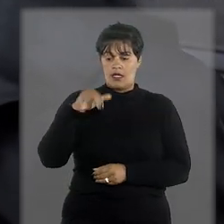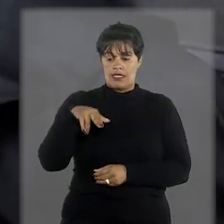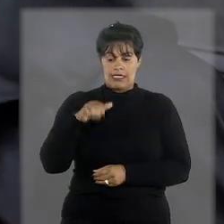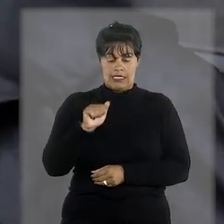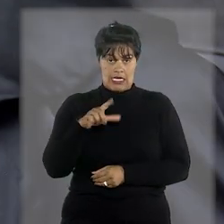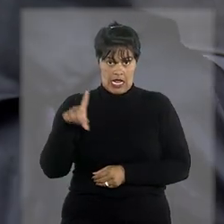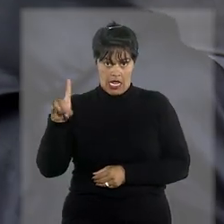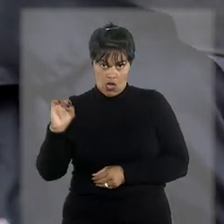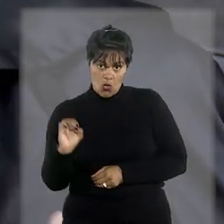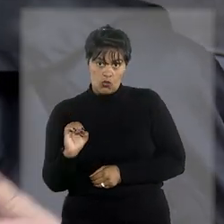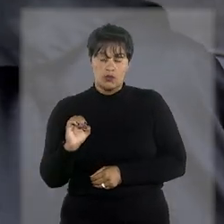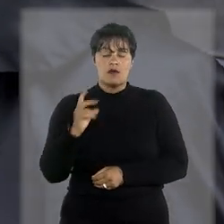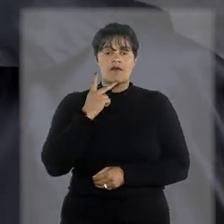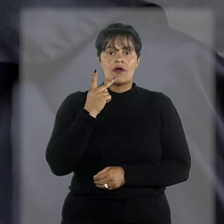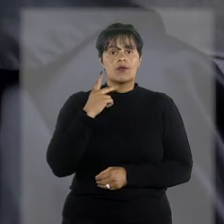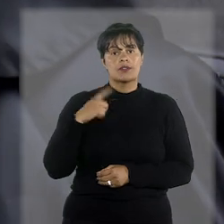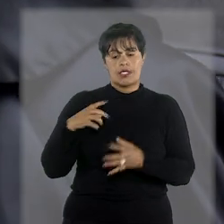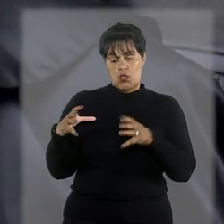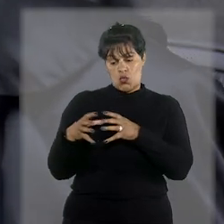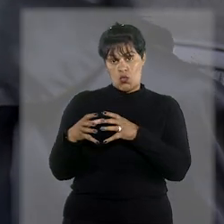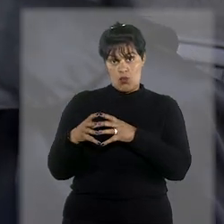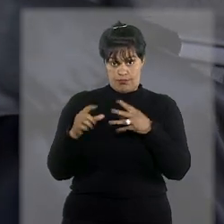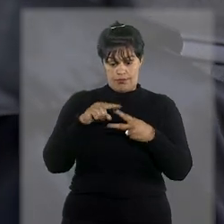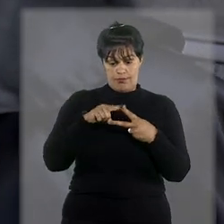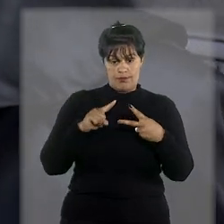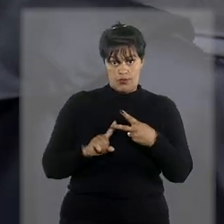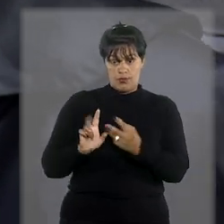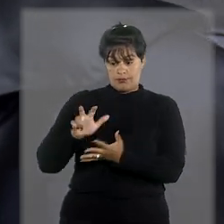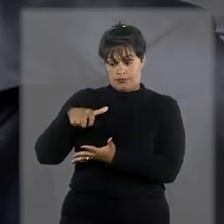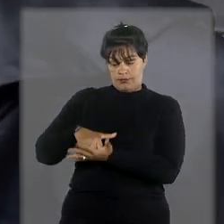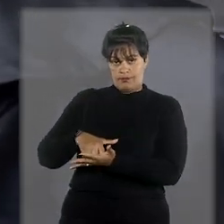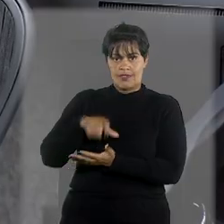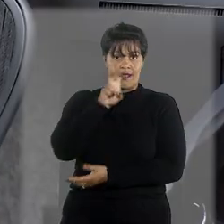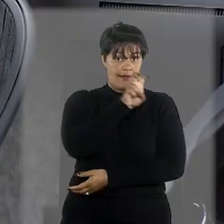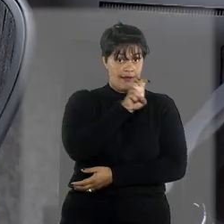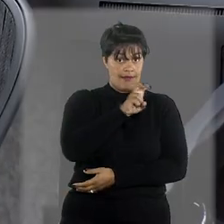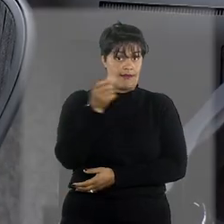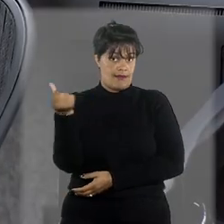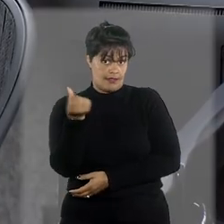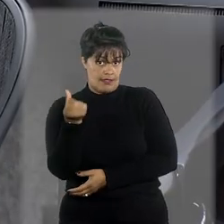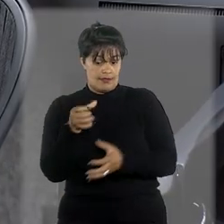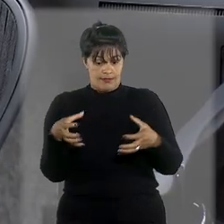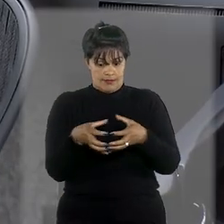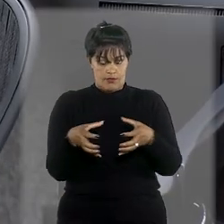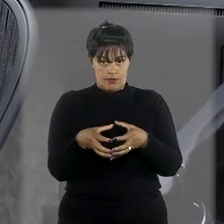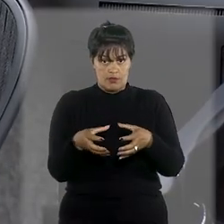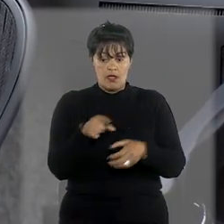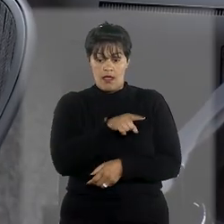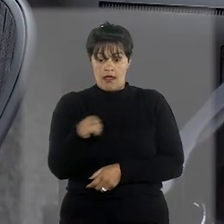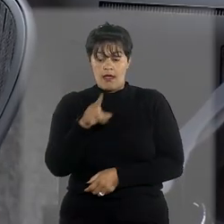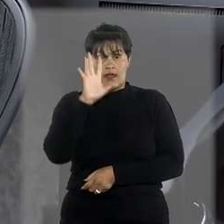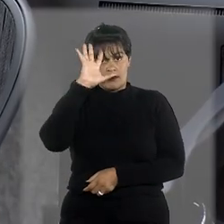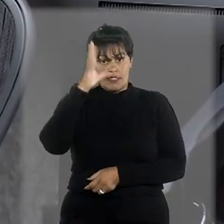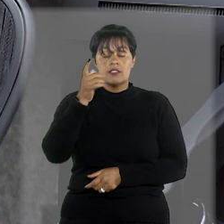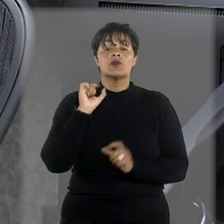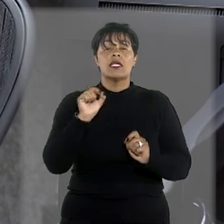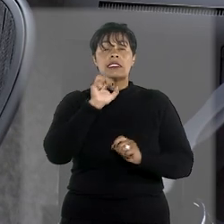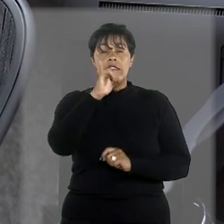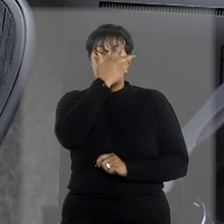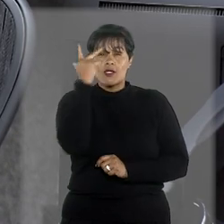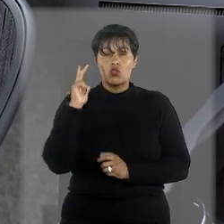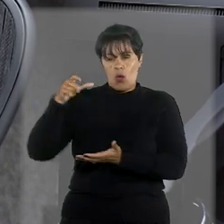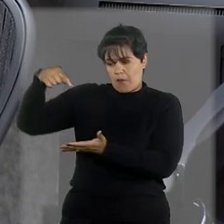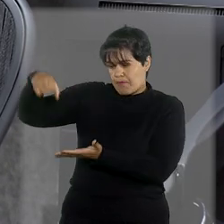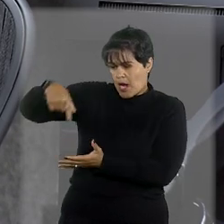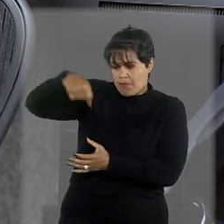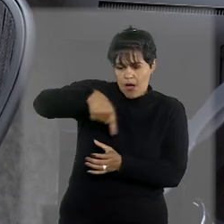colegiados de direito penal do STJ, a quinta e a sexta turmas, consideram que a conduta de plantar cannabis para